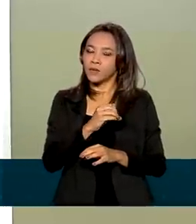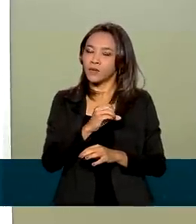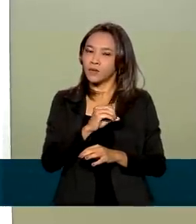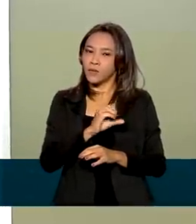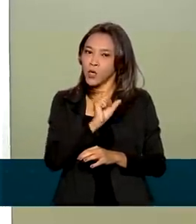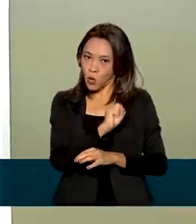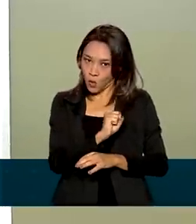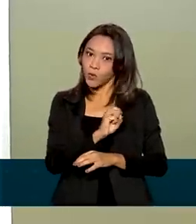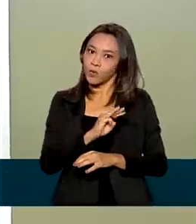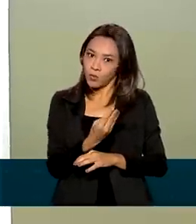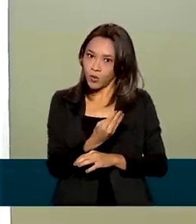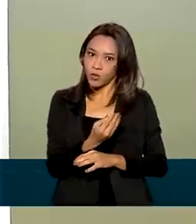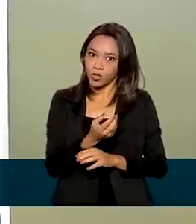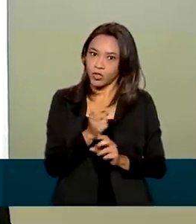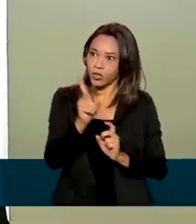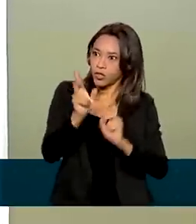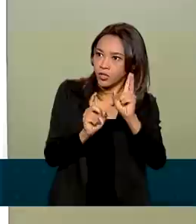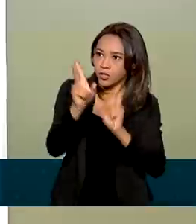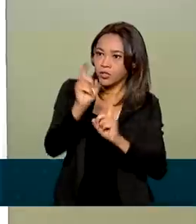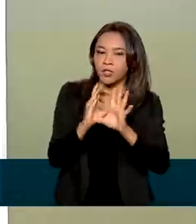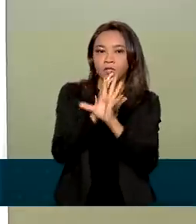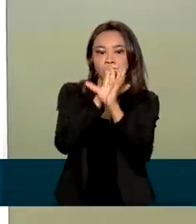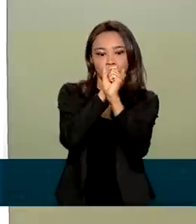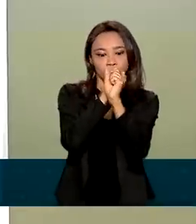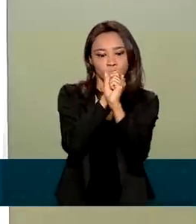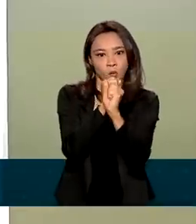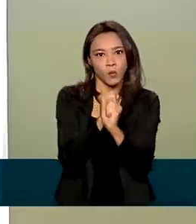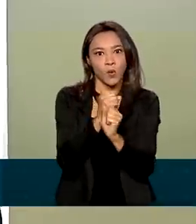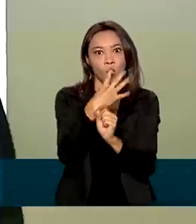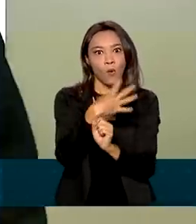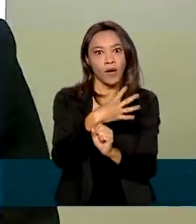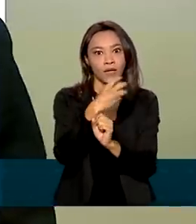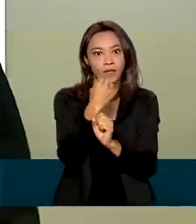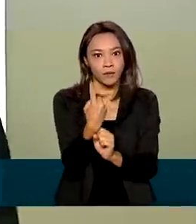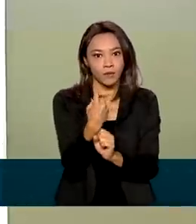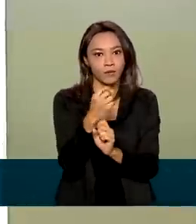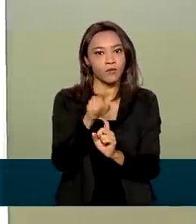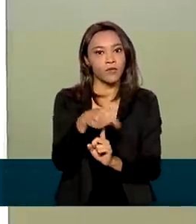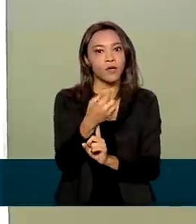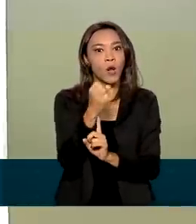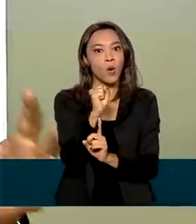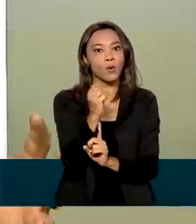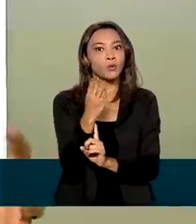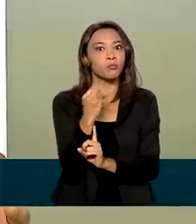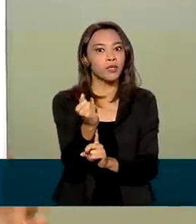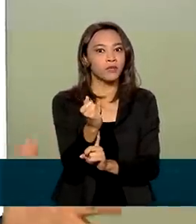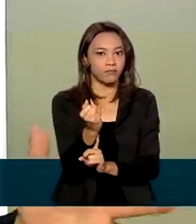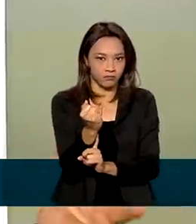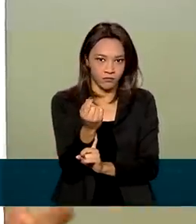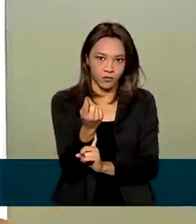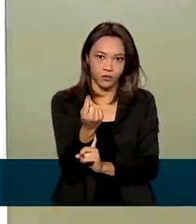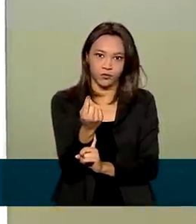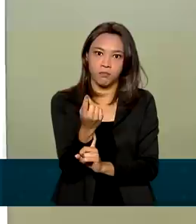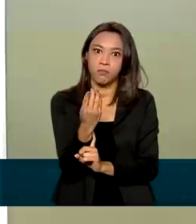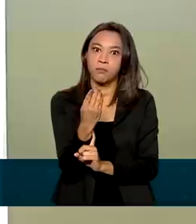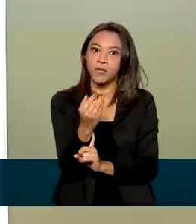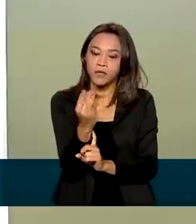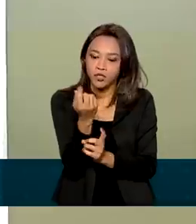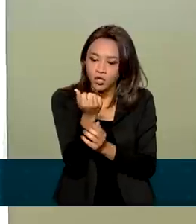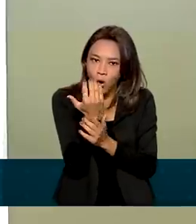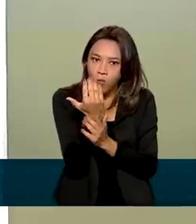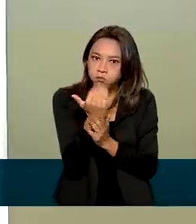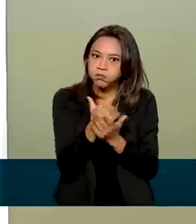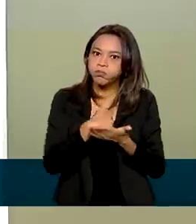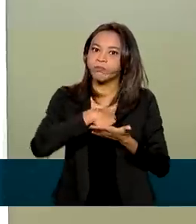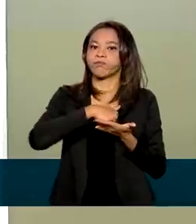gerando um superávit de aproximadamente 41,8 bilhões, que já é um recorde para